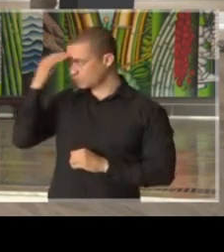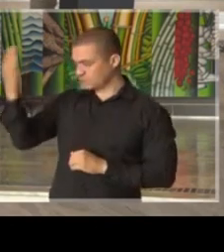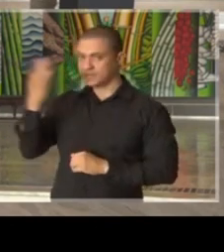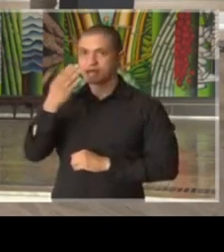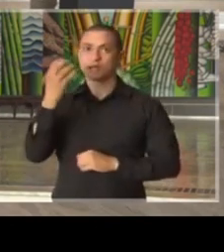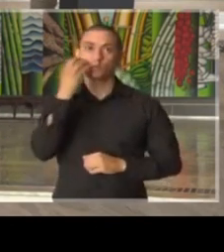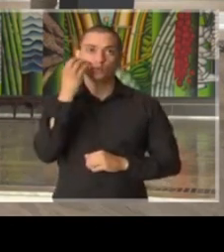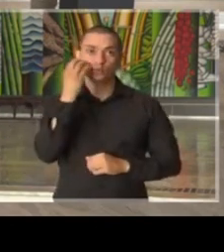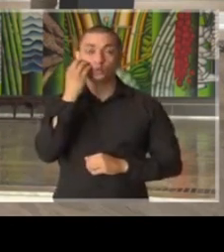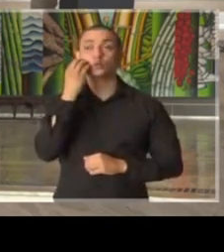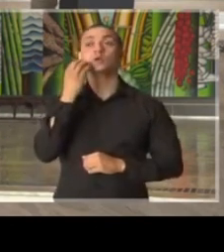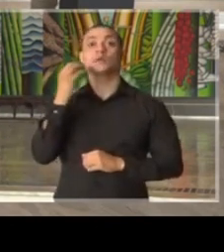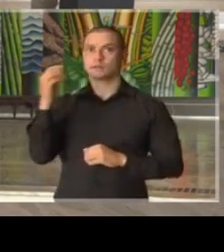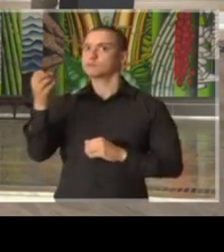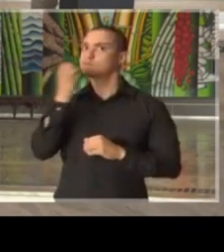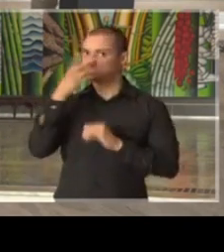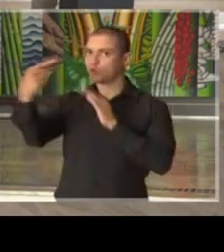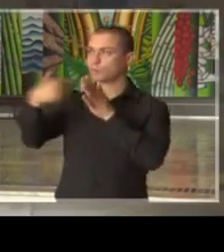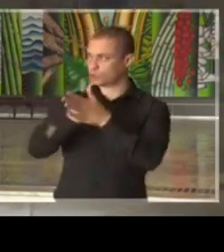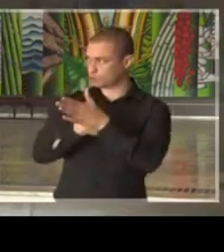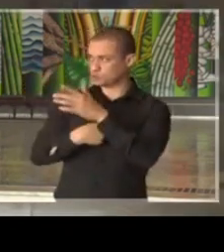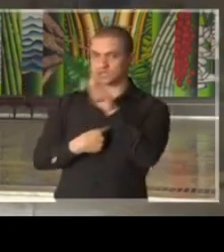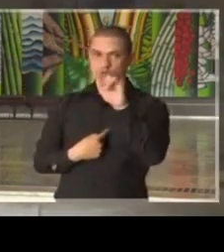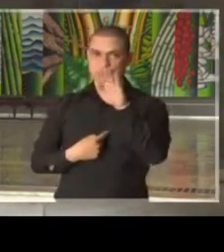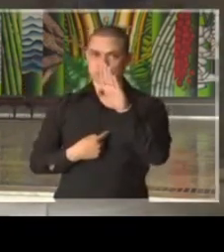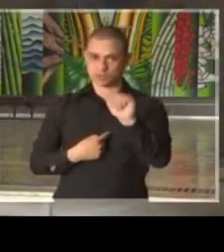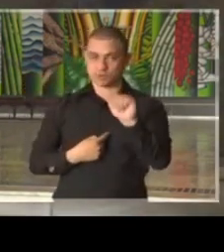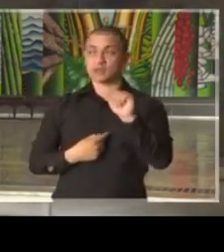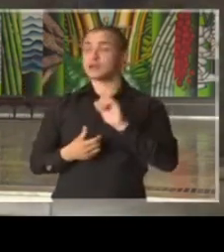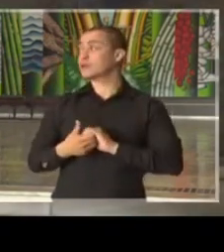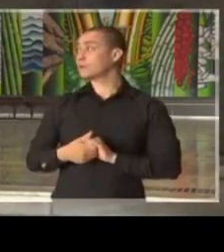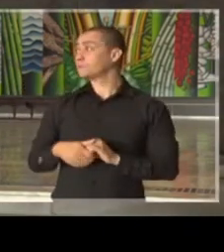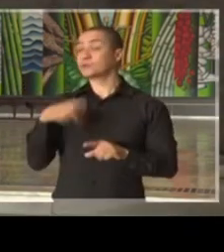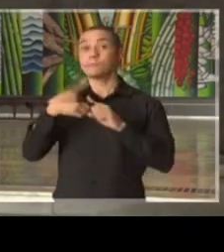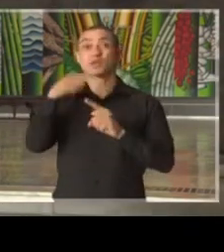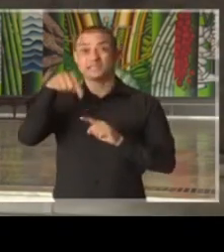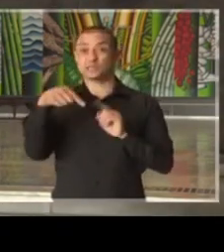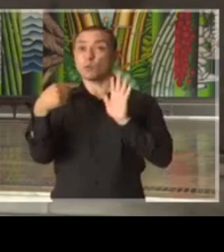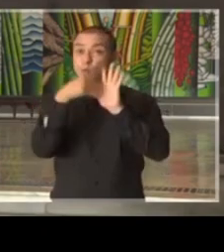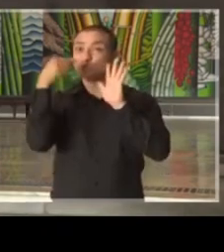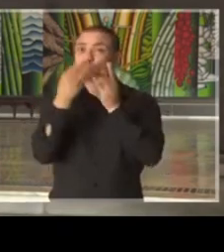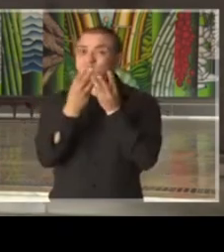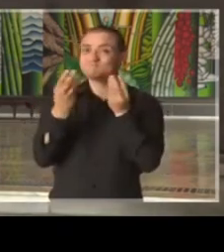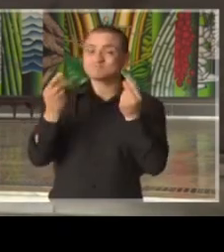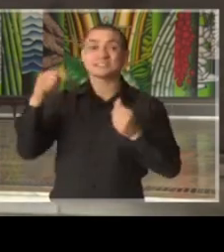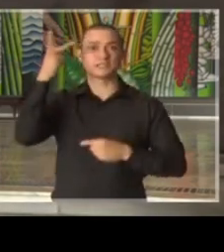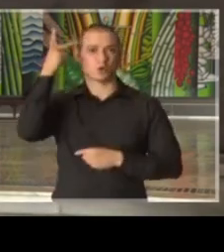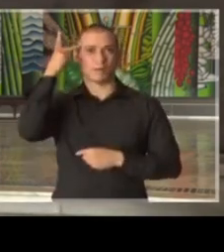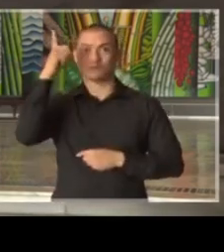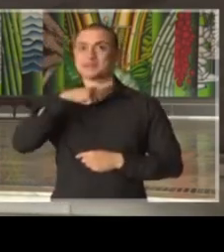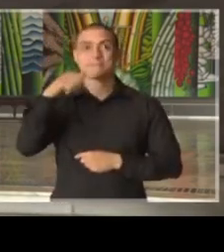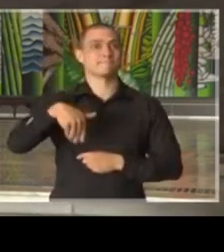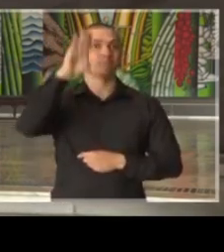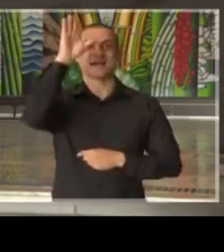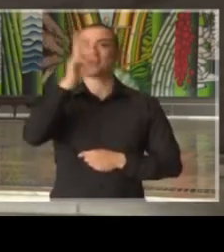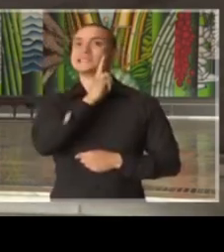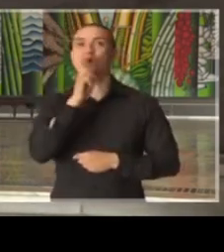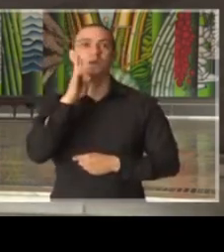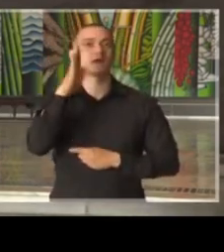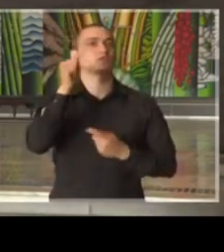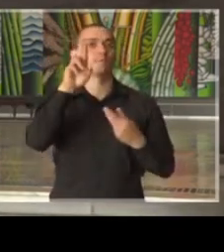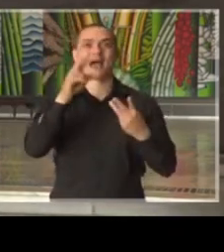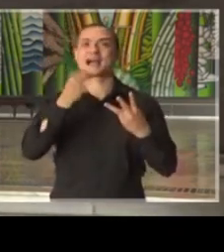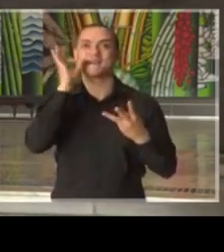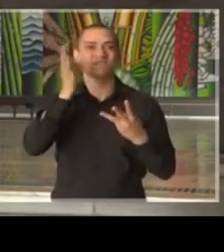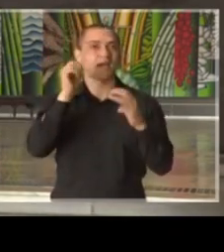esclarecimento. Boa pergunta do jornalista Giba Bergamin, porque esse é um ponto sensível. São Paulo é o estado com o maior número de restaurantes, bares, cafés,